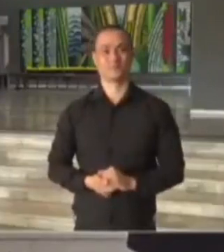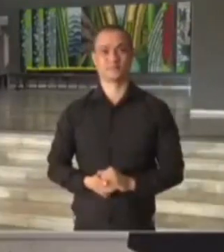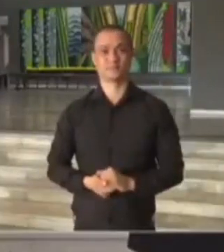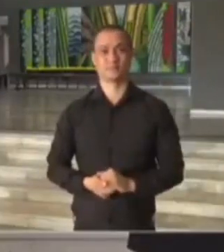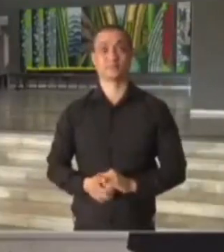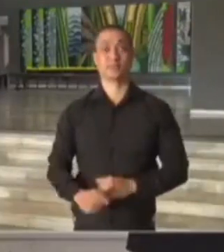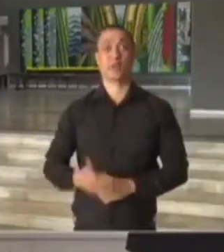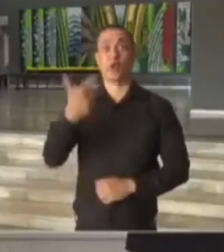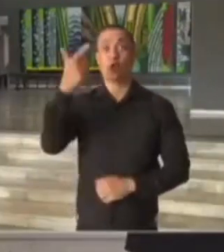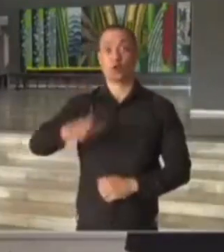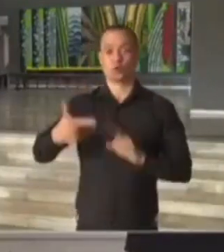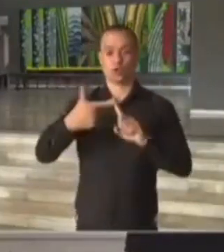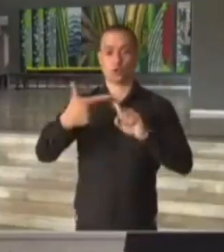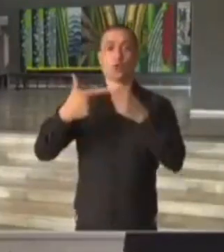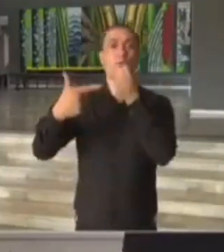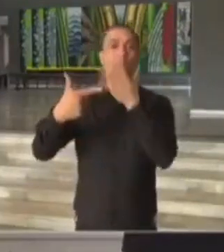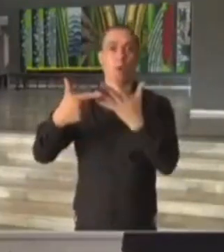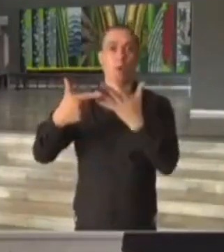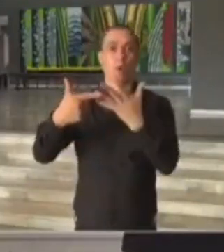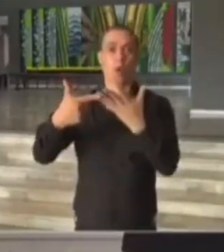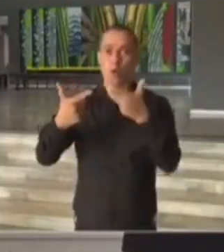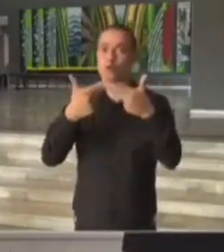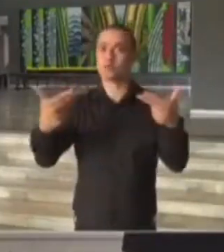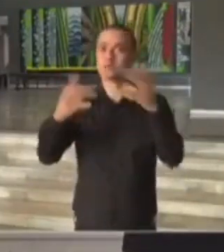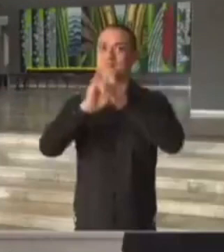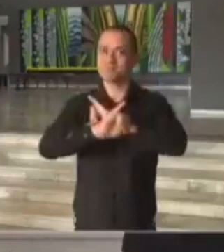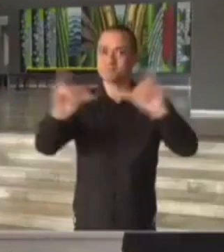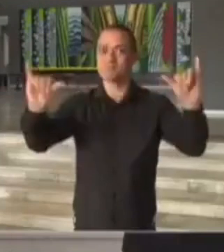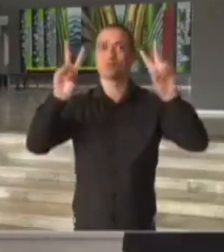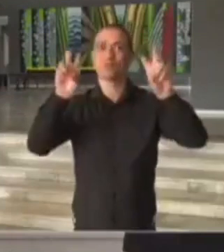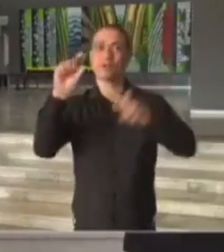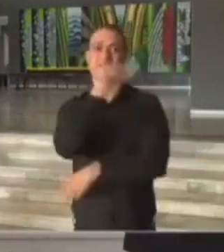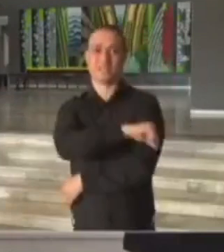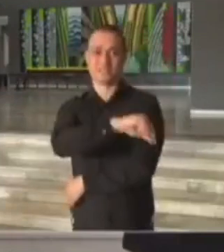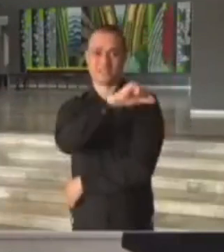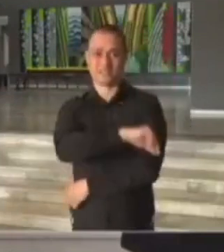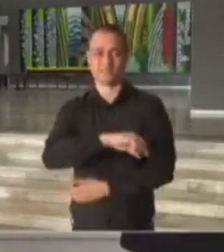Outra boa informação também sobre vacinação.